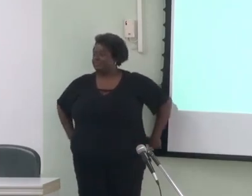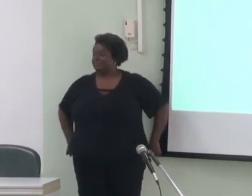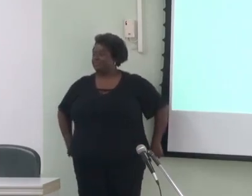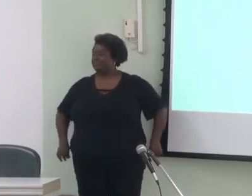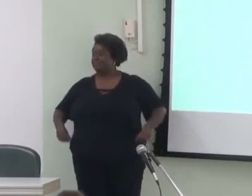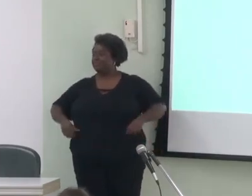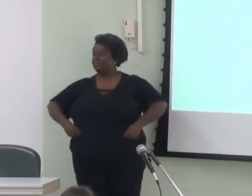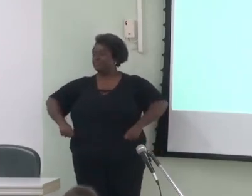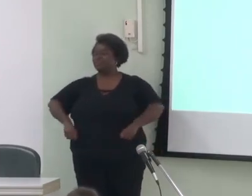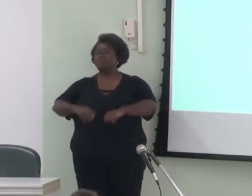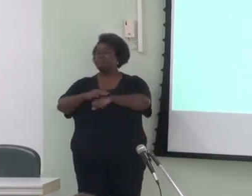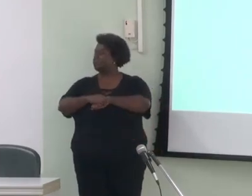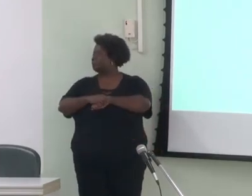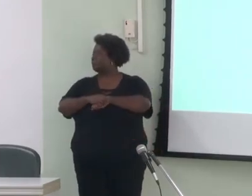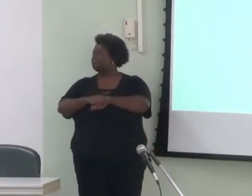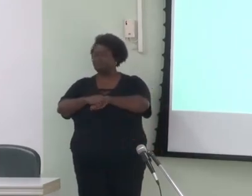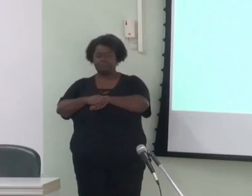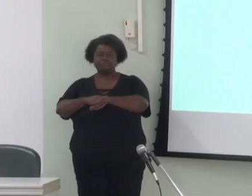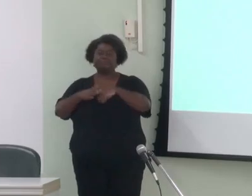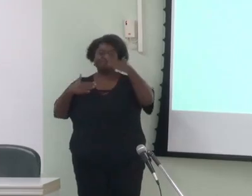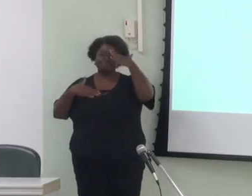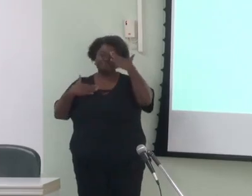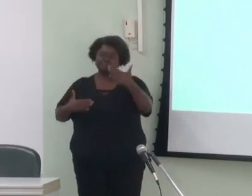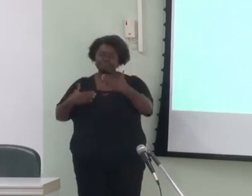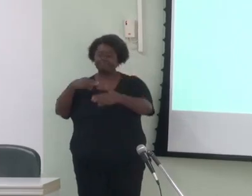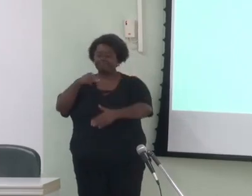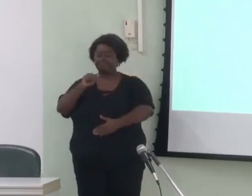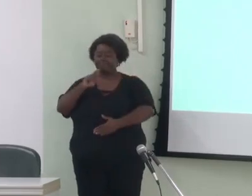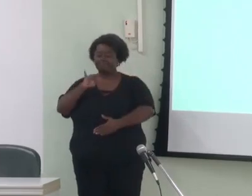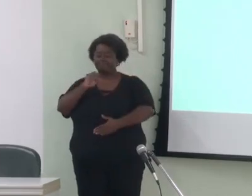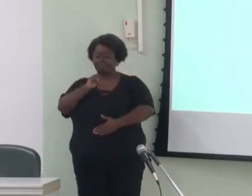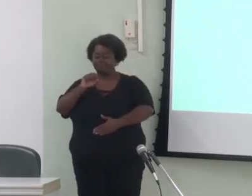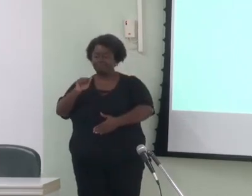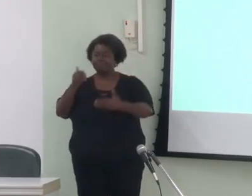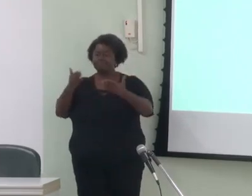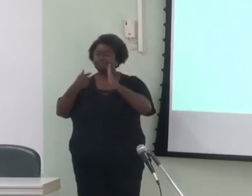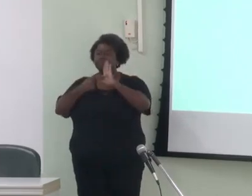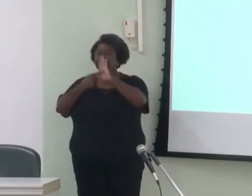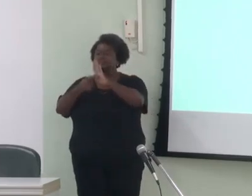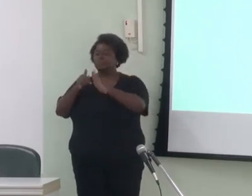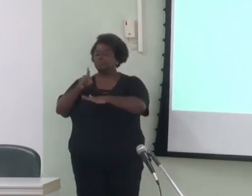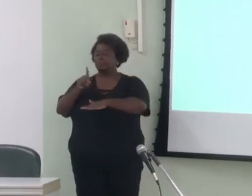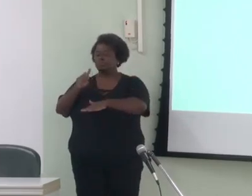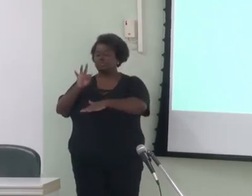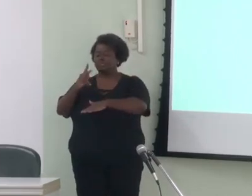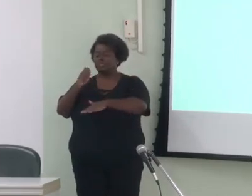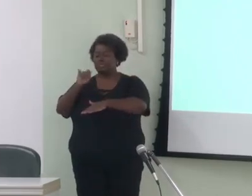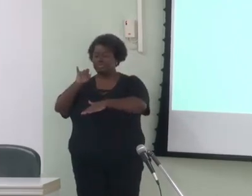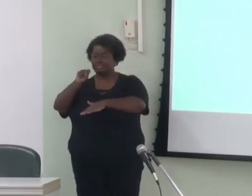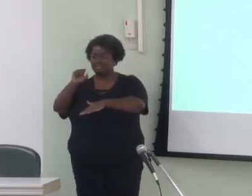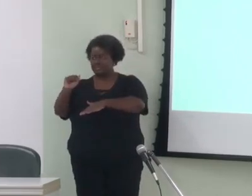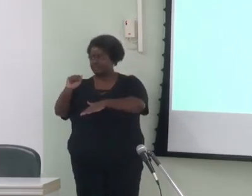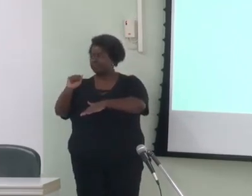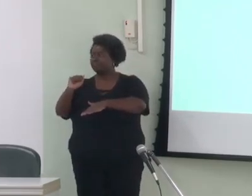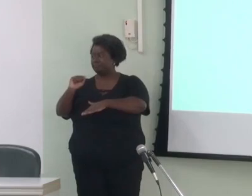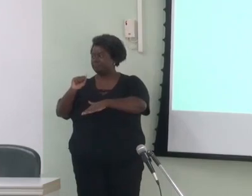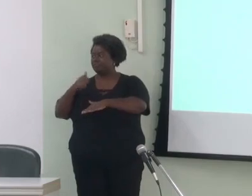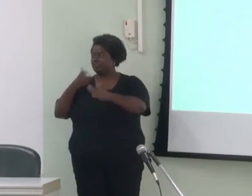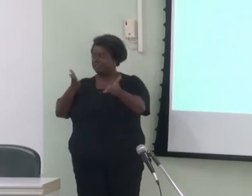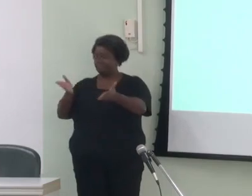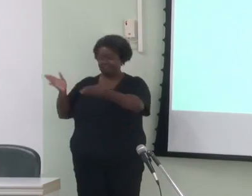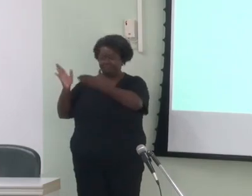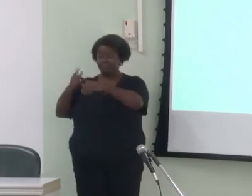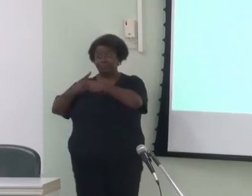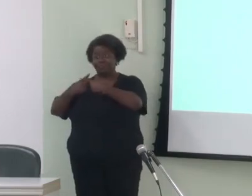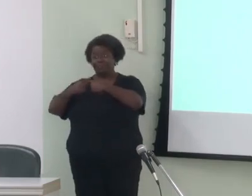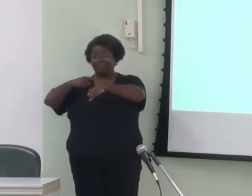obrigada Marisa vou agora apresentar a professora Thaisa e logo passar a palavra para ela que